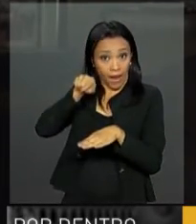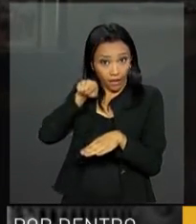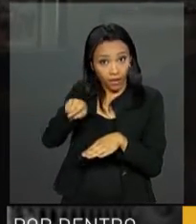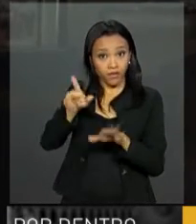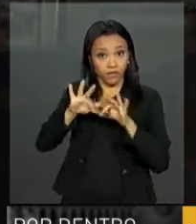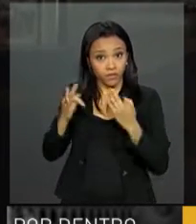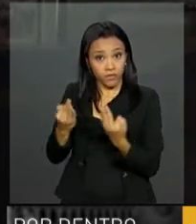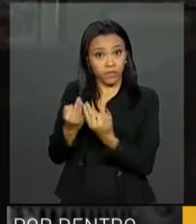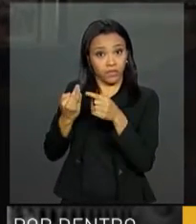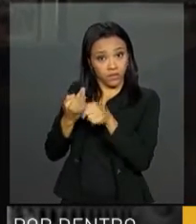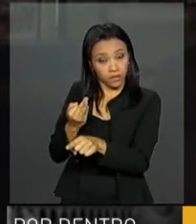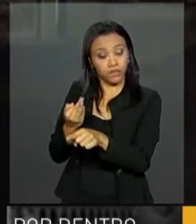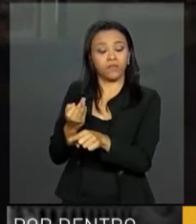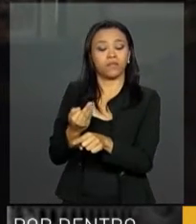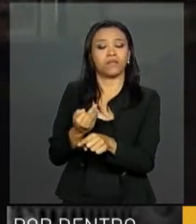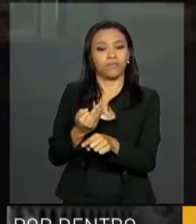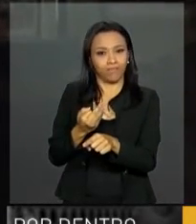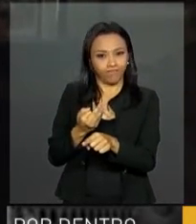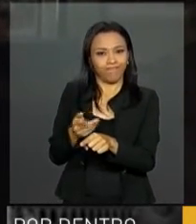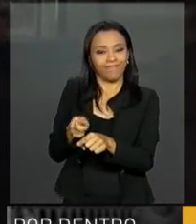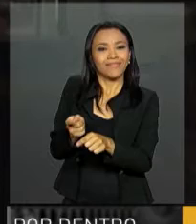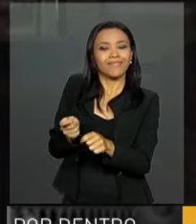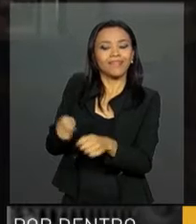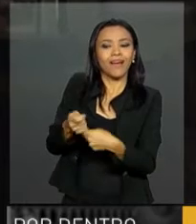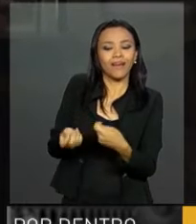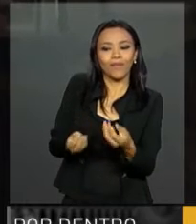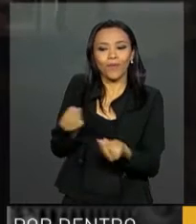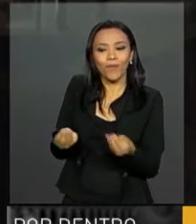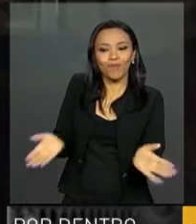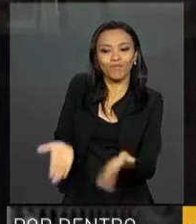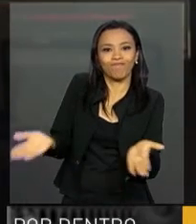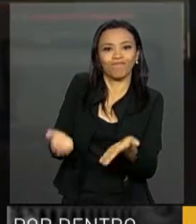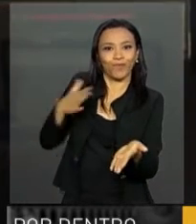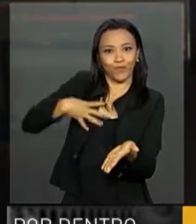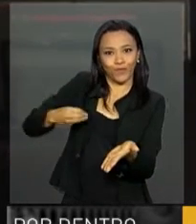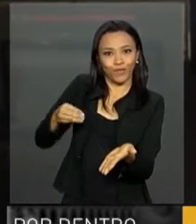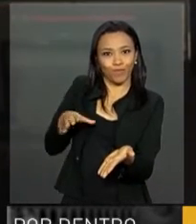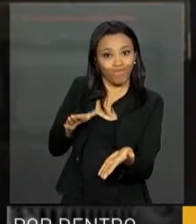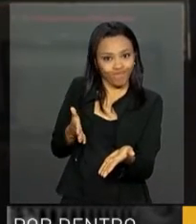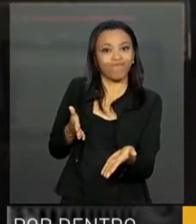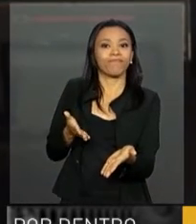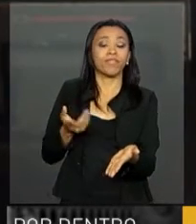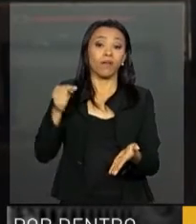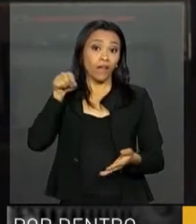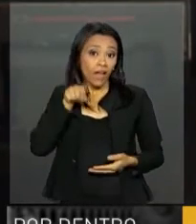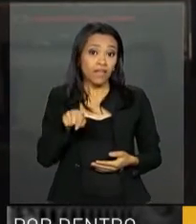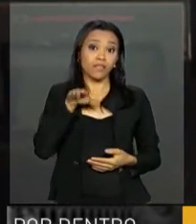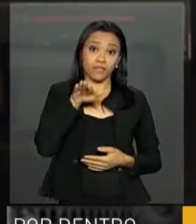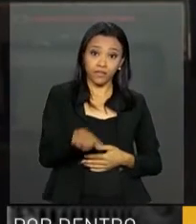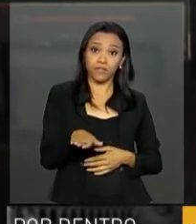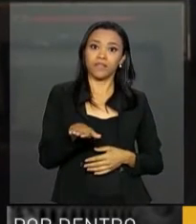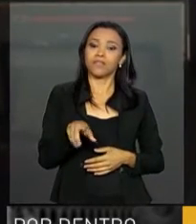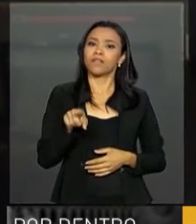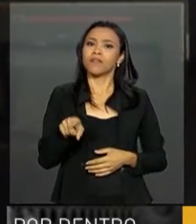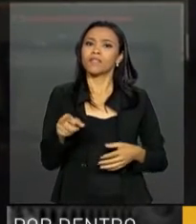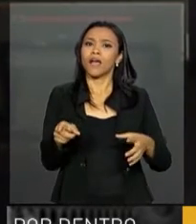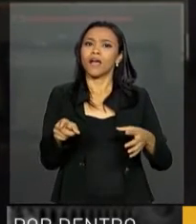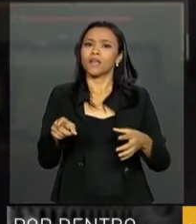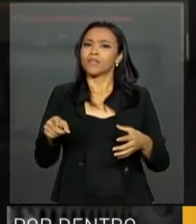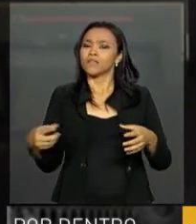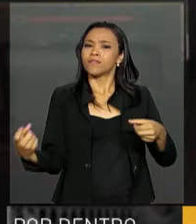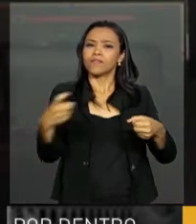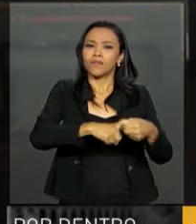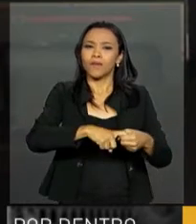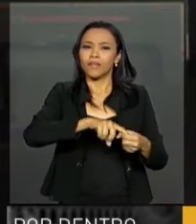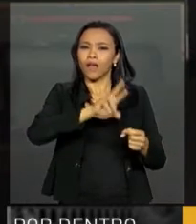capacidade, tenha condições de dar o maior estímulo possível ao seu filho. E essa criança, no município, vai estar vinculada a todos os